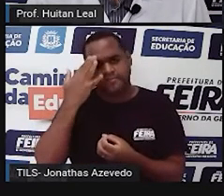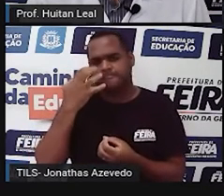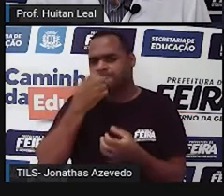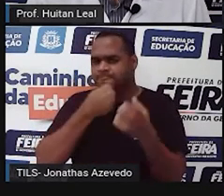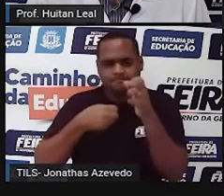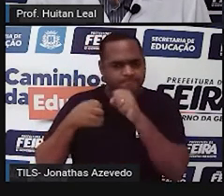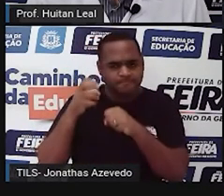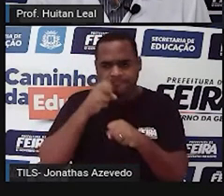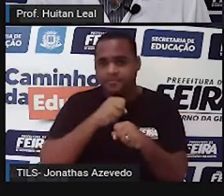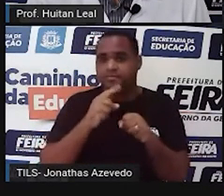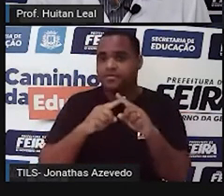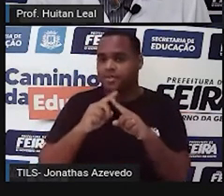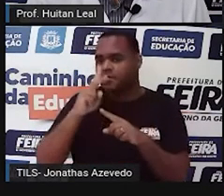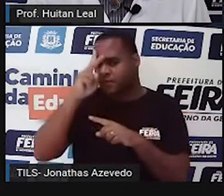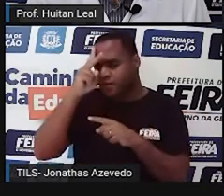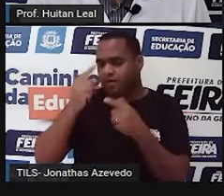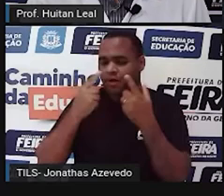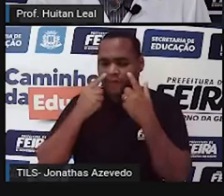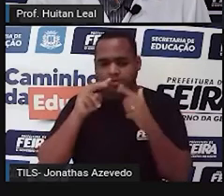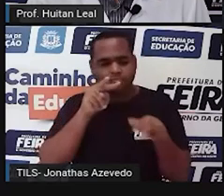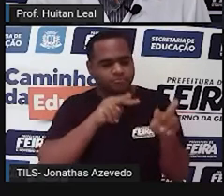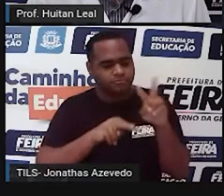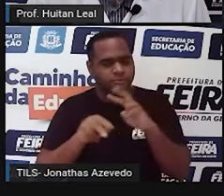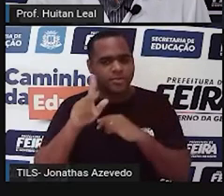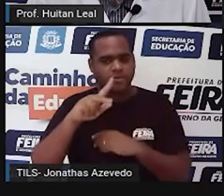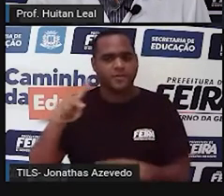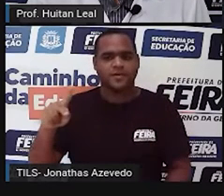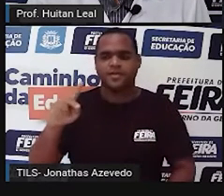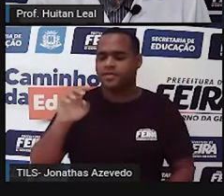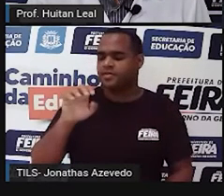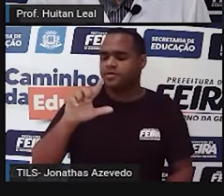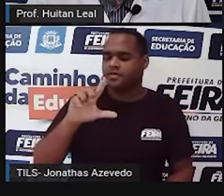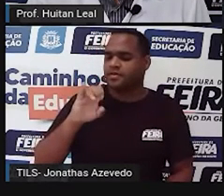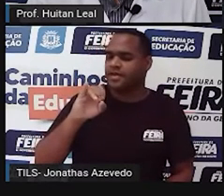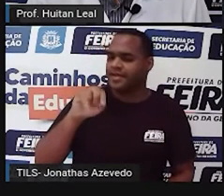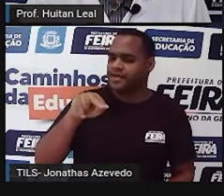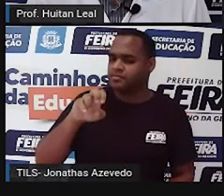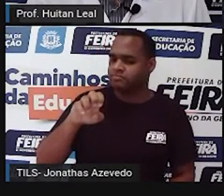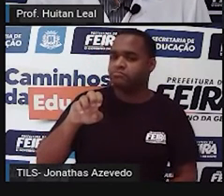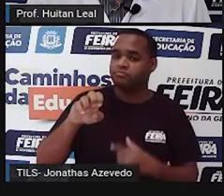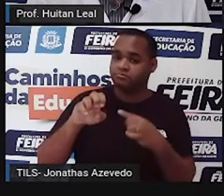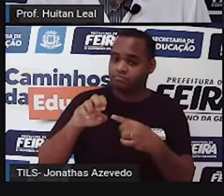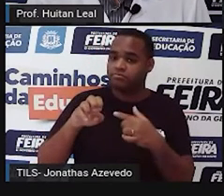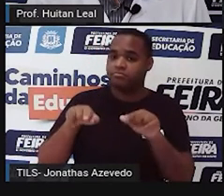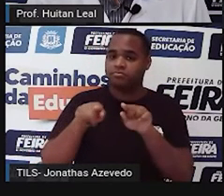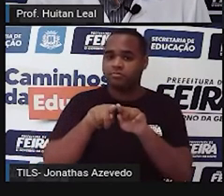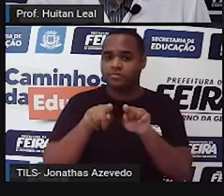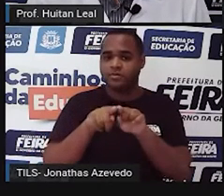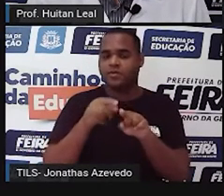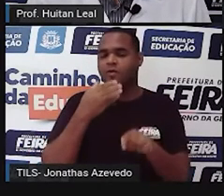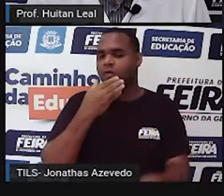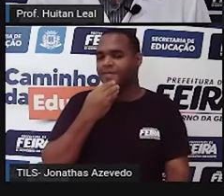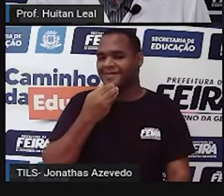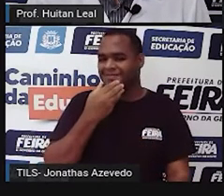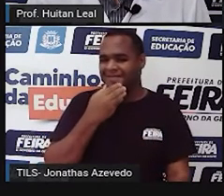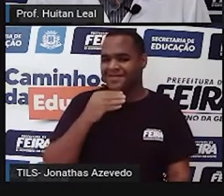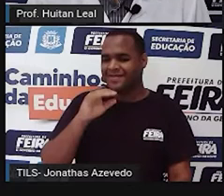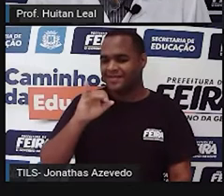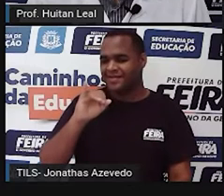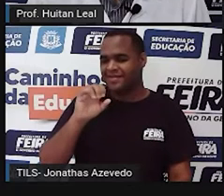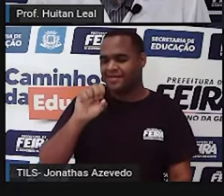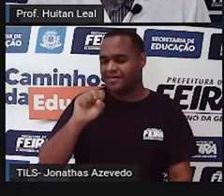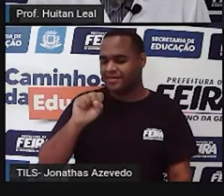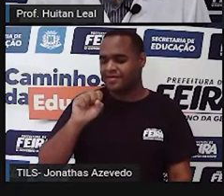Esta é a história do olhar de uma professora chamada Eliane Vanty e de um andarilho chamado Israel